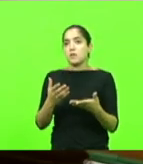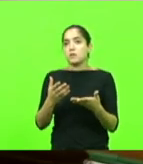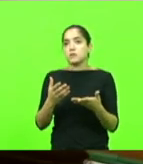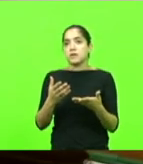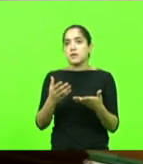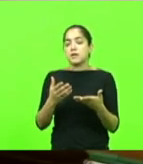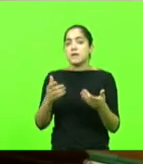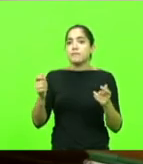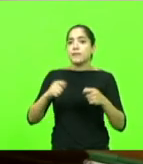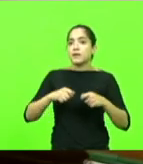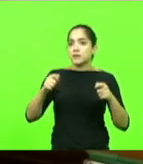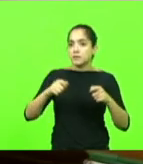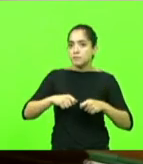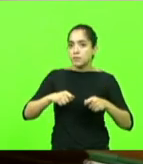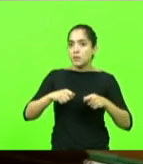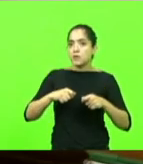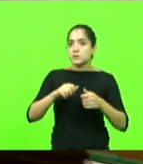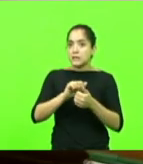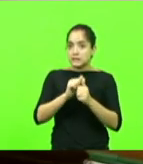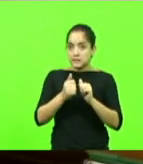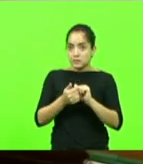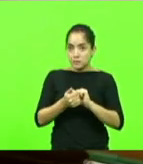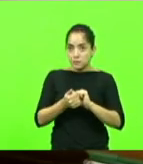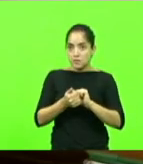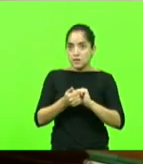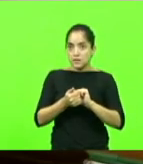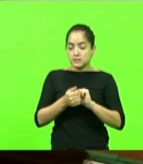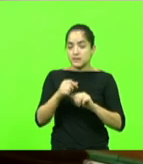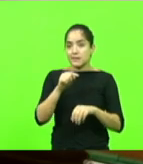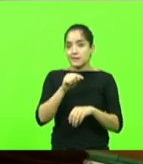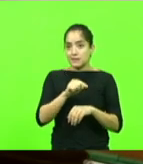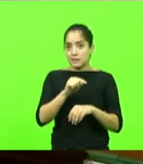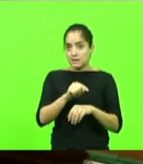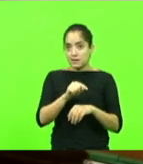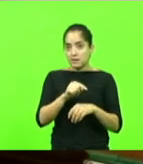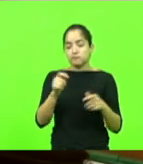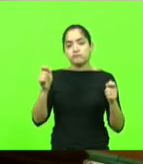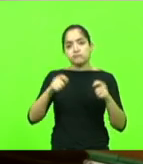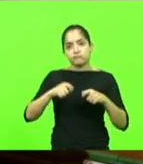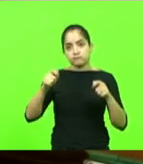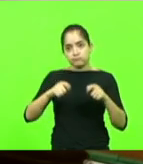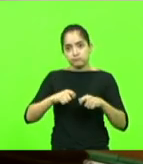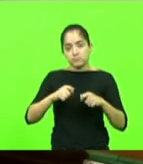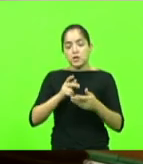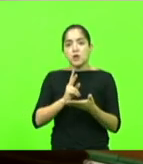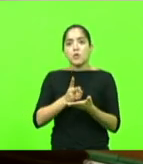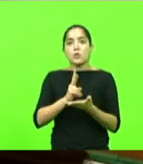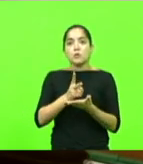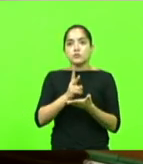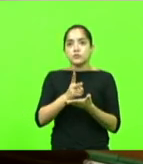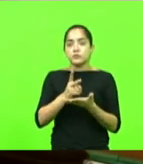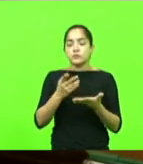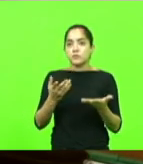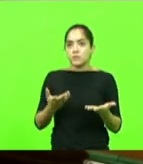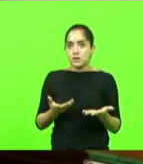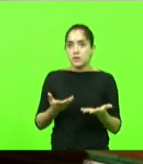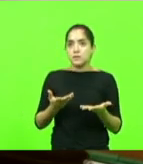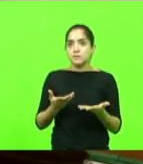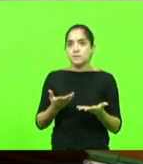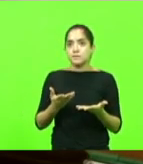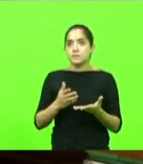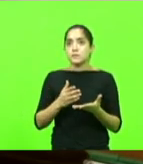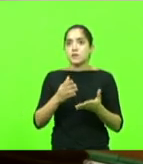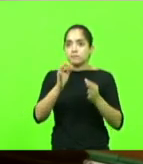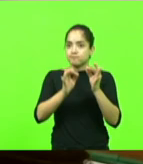a gente possa adequar aquela dependência e que nós possamos continuar a fazer esse gesto de